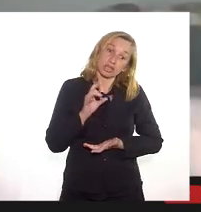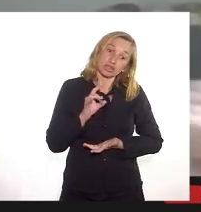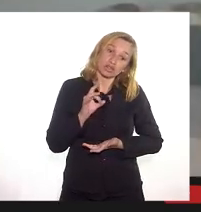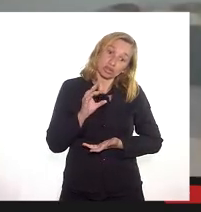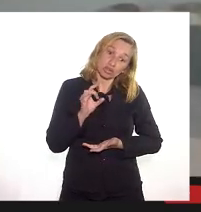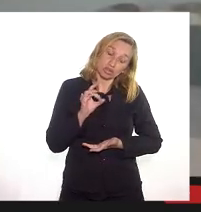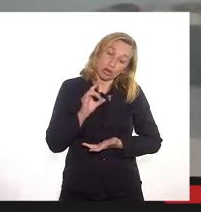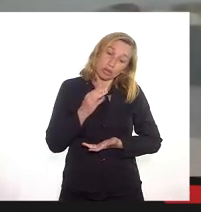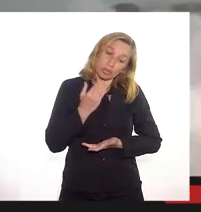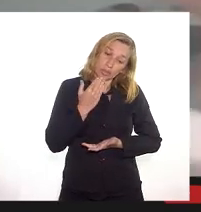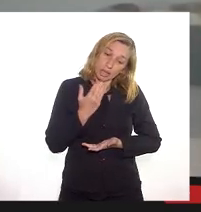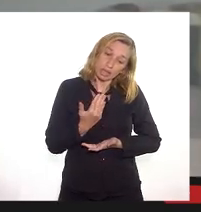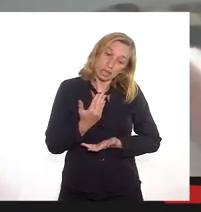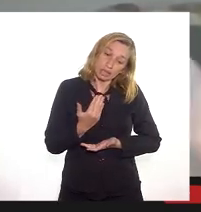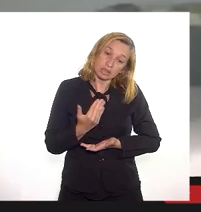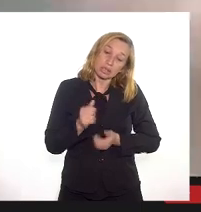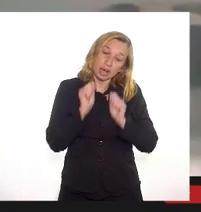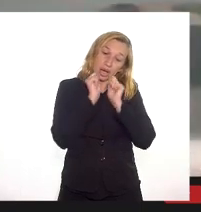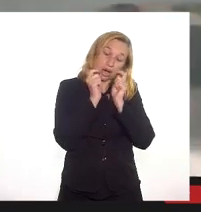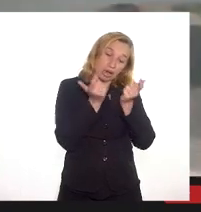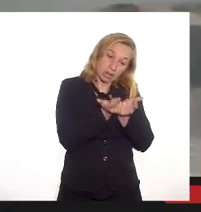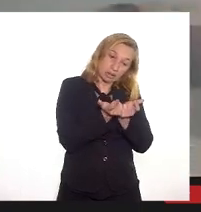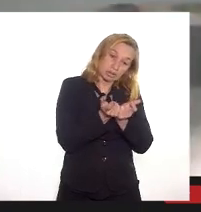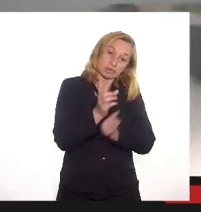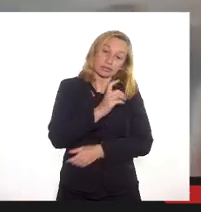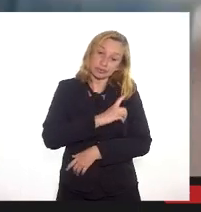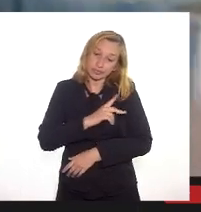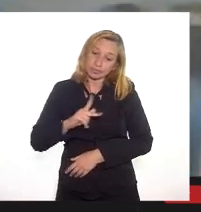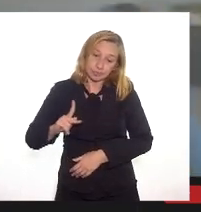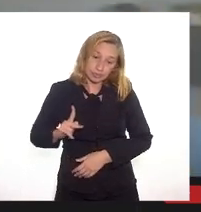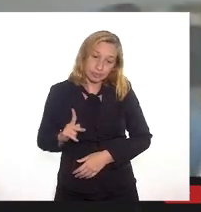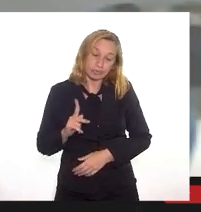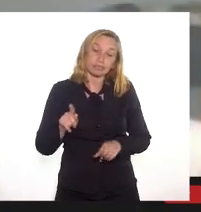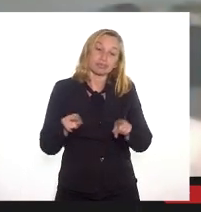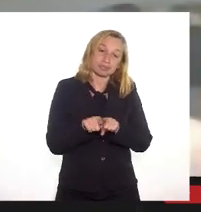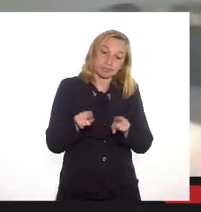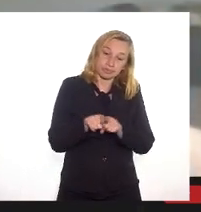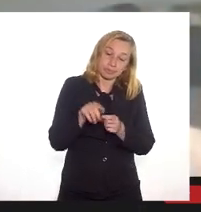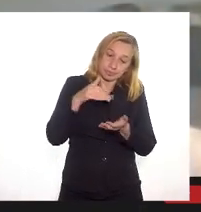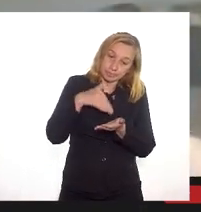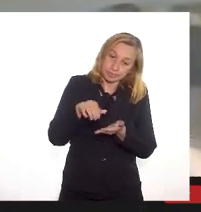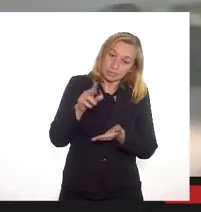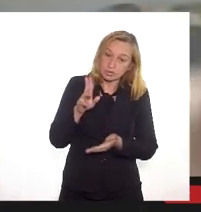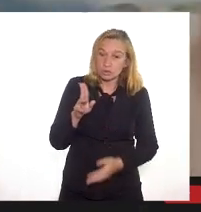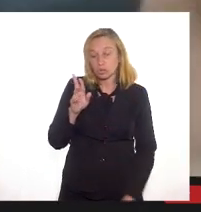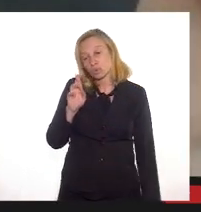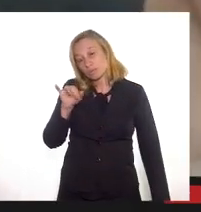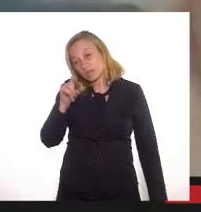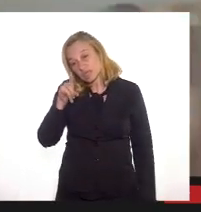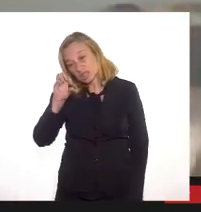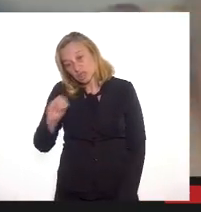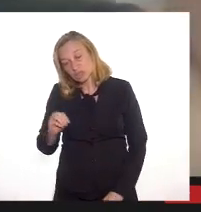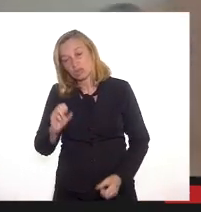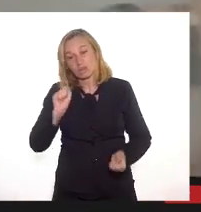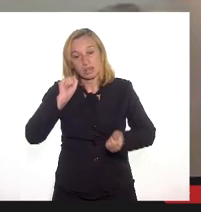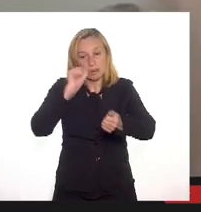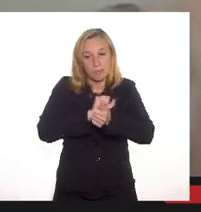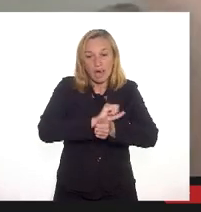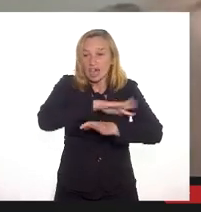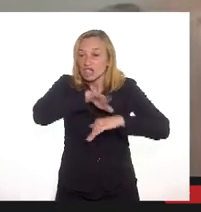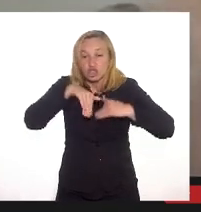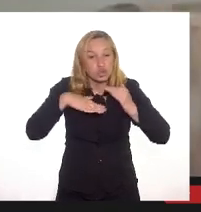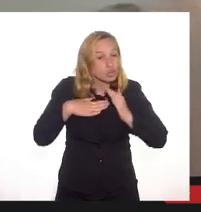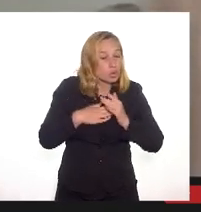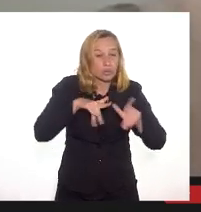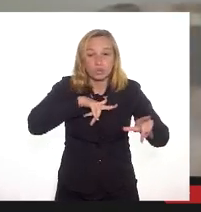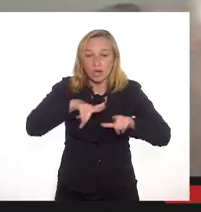solicitar a Defensoria Pública e a Secretaria de Urbanismo que interrompa toda a